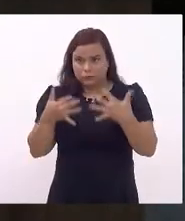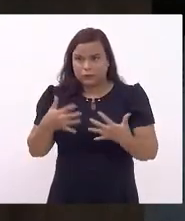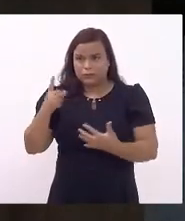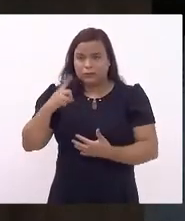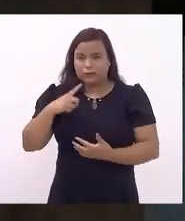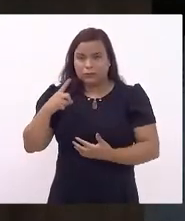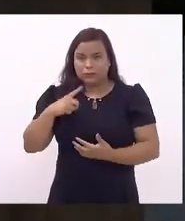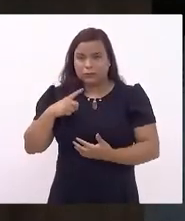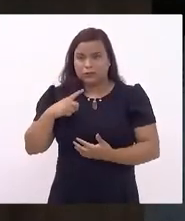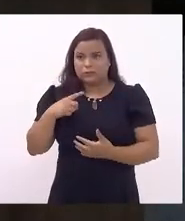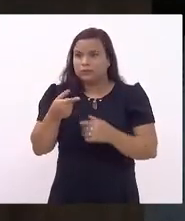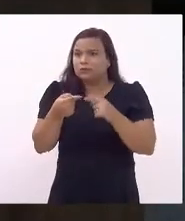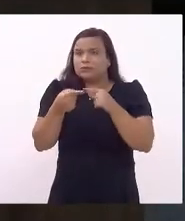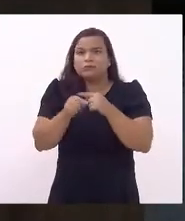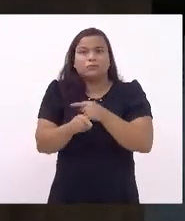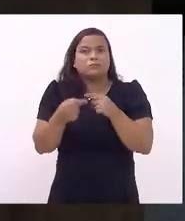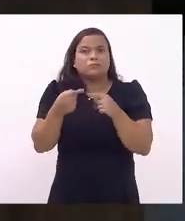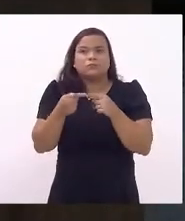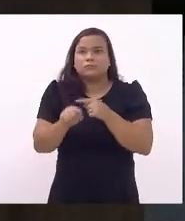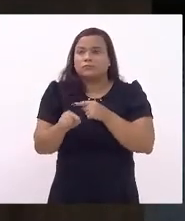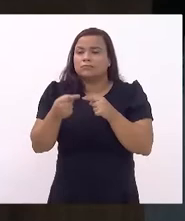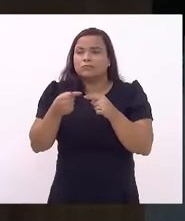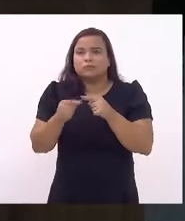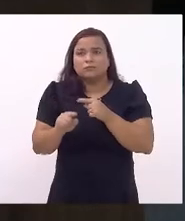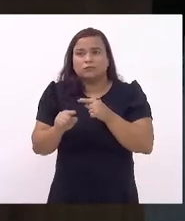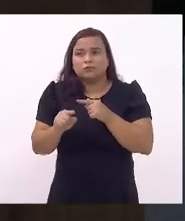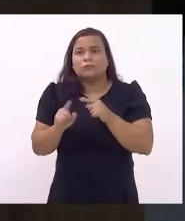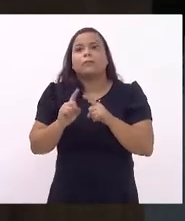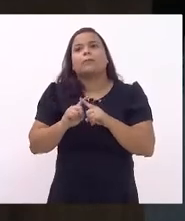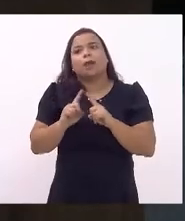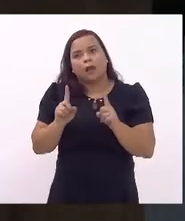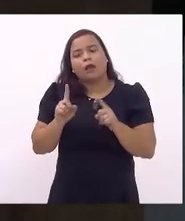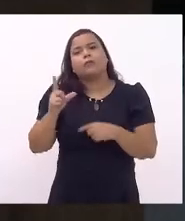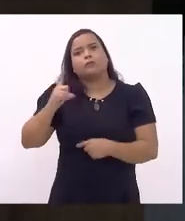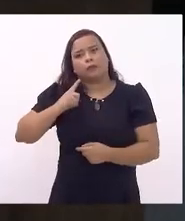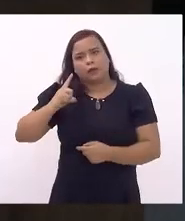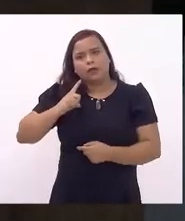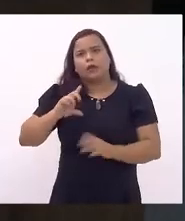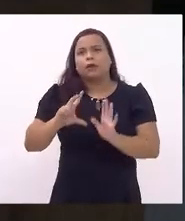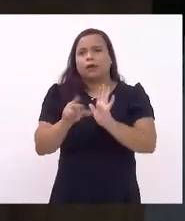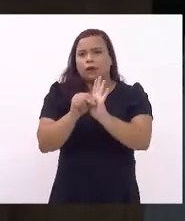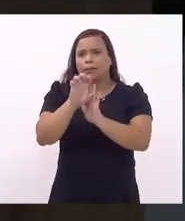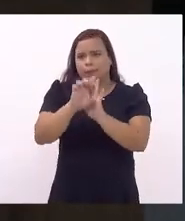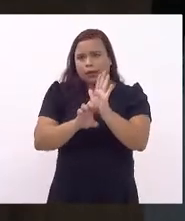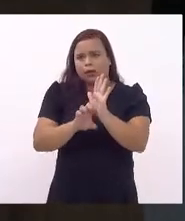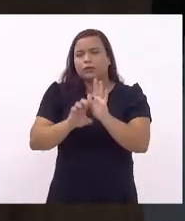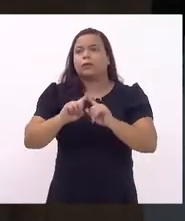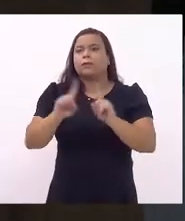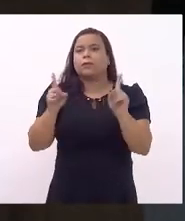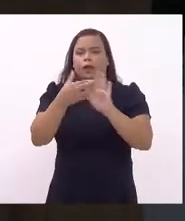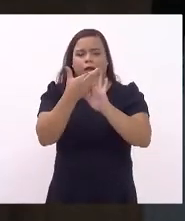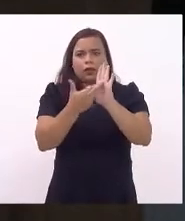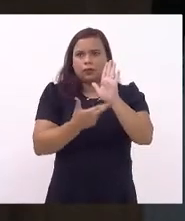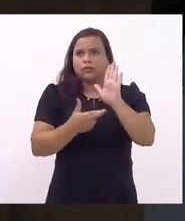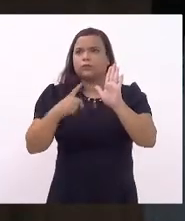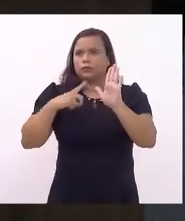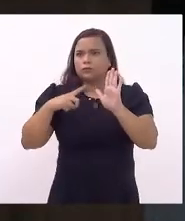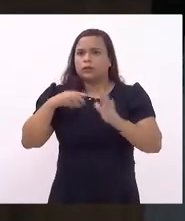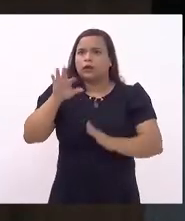não está pertinente, apesar de existir emenda. redação saiu, o senhor pode ler aí,